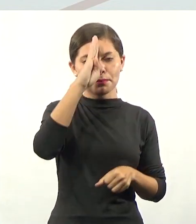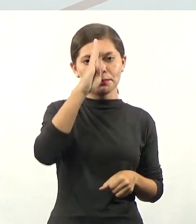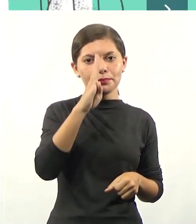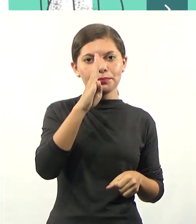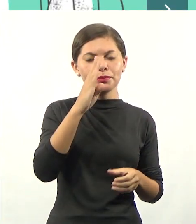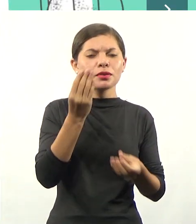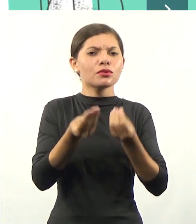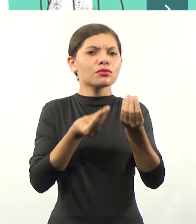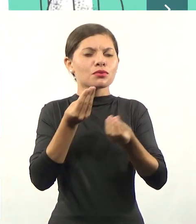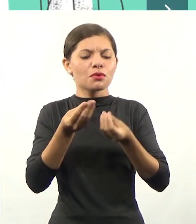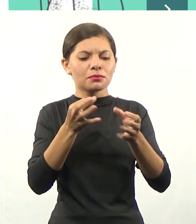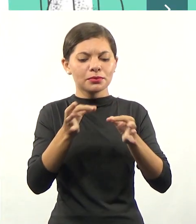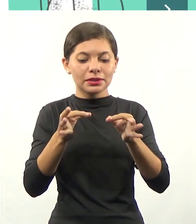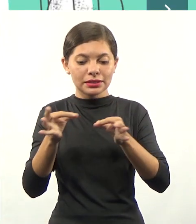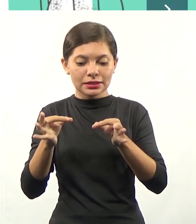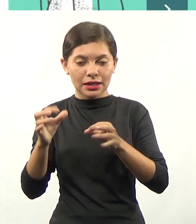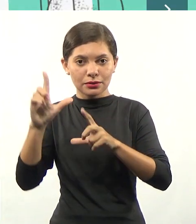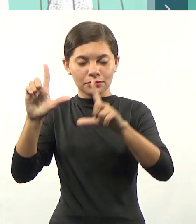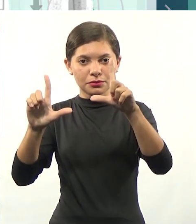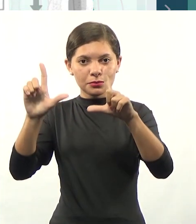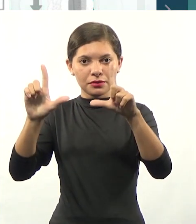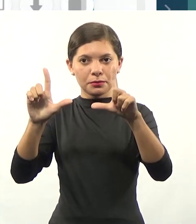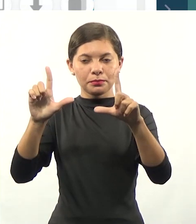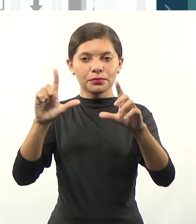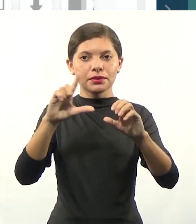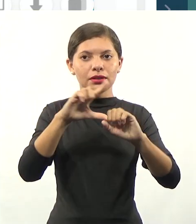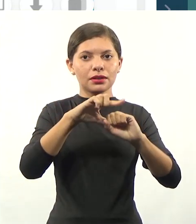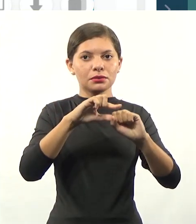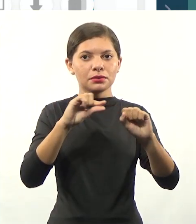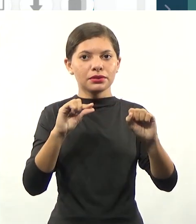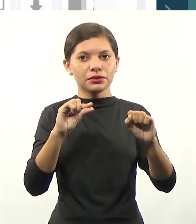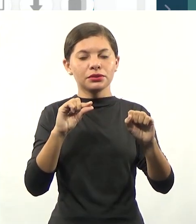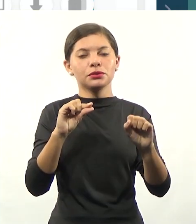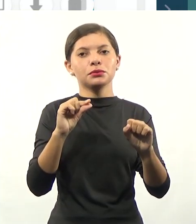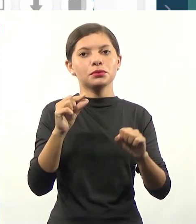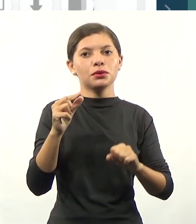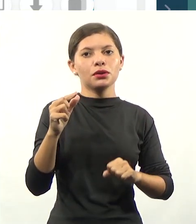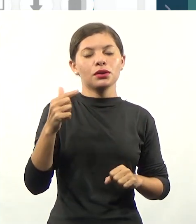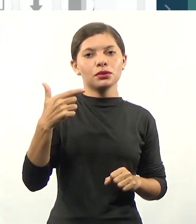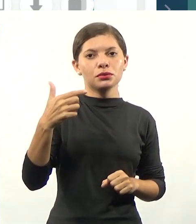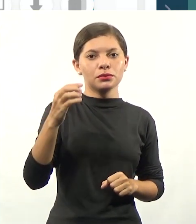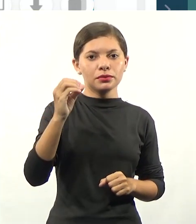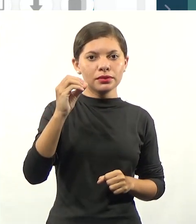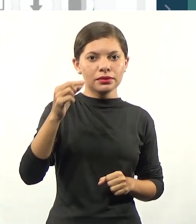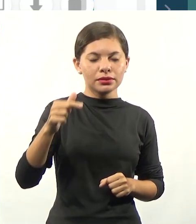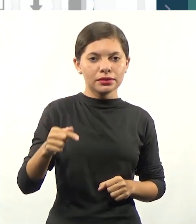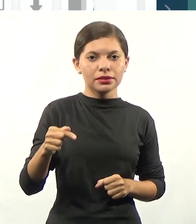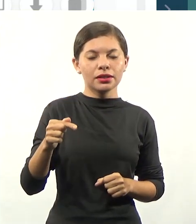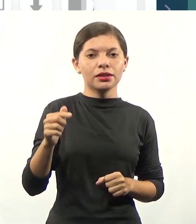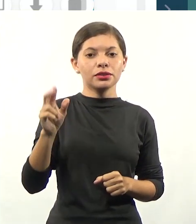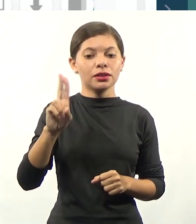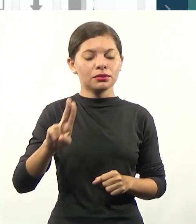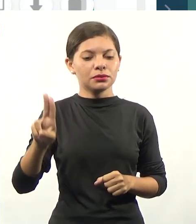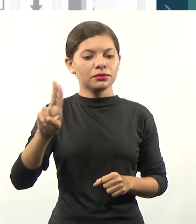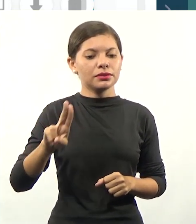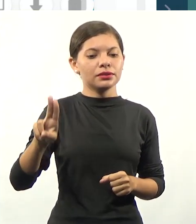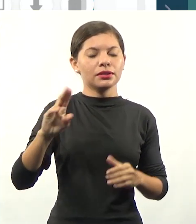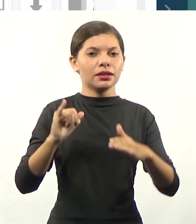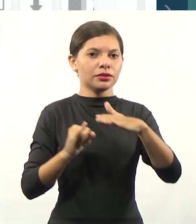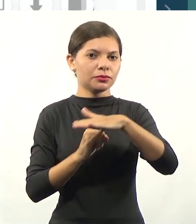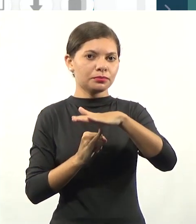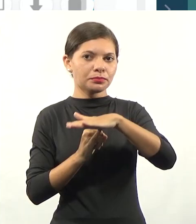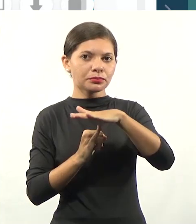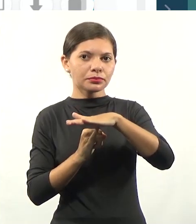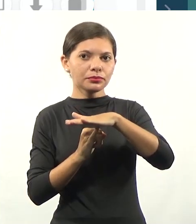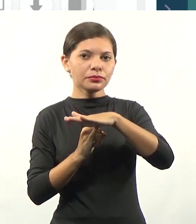tripé? Então, vamos ver. Então, lá no artigo 207 da Constituição Federal, vai dizer que as universidades, entre as